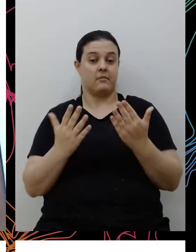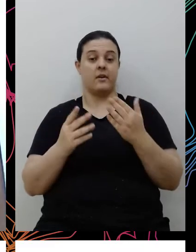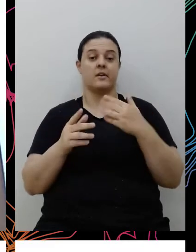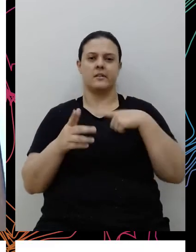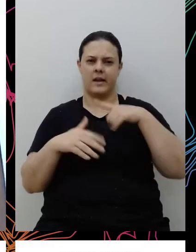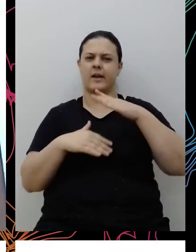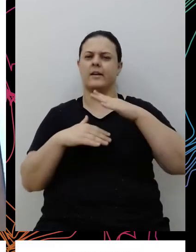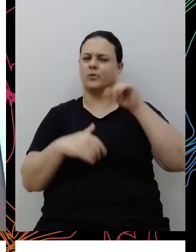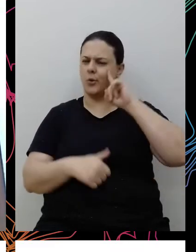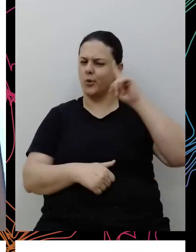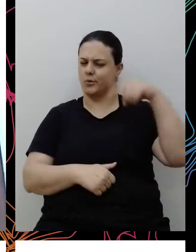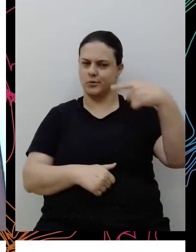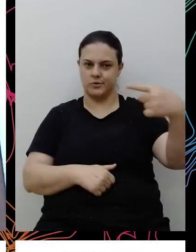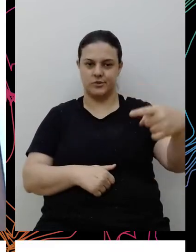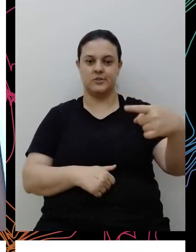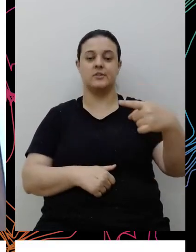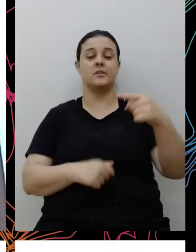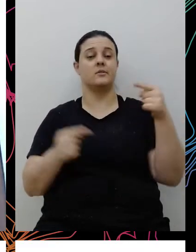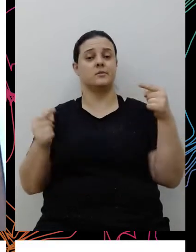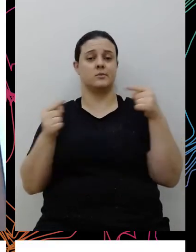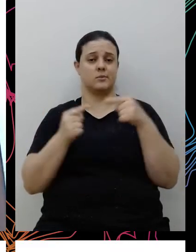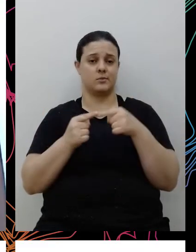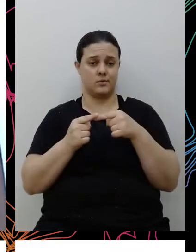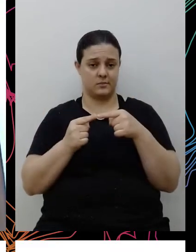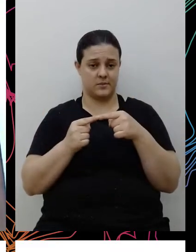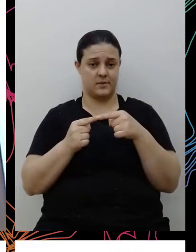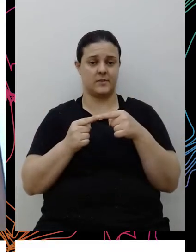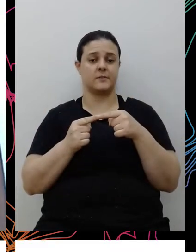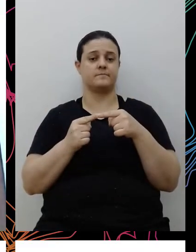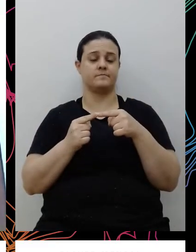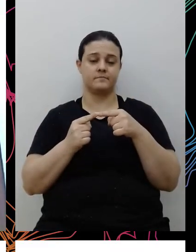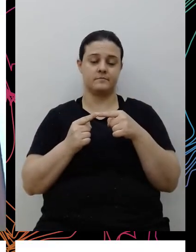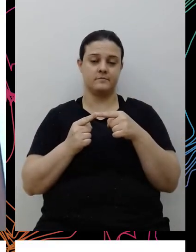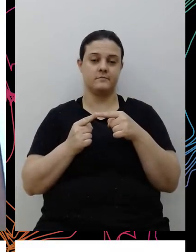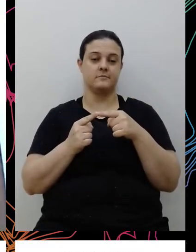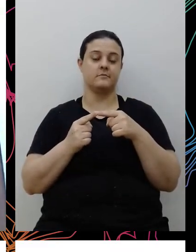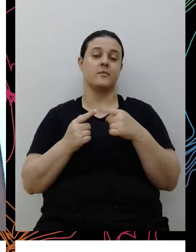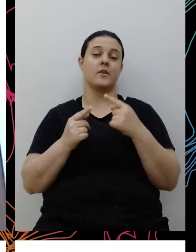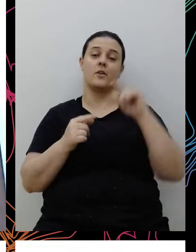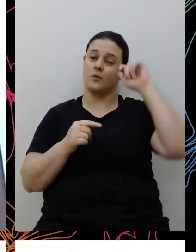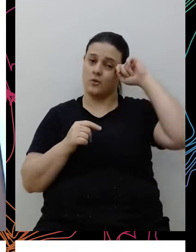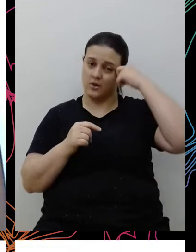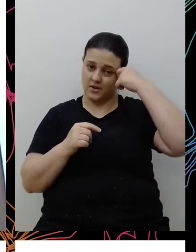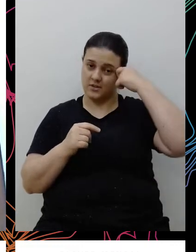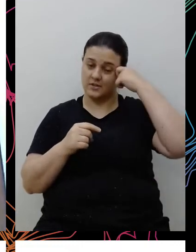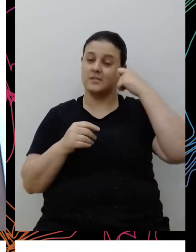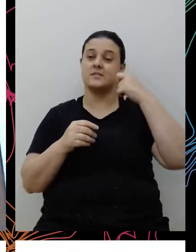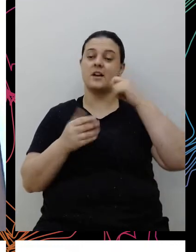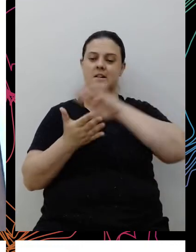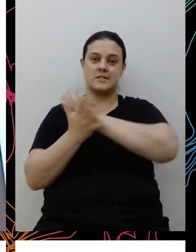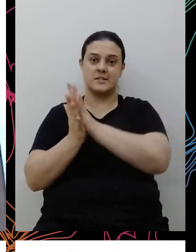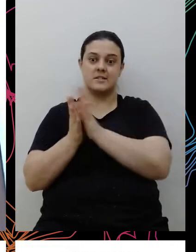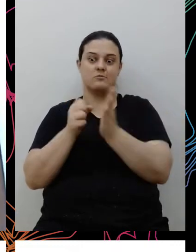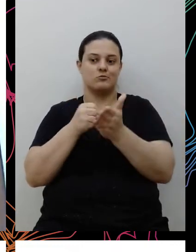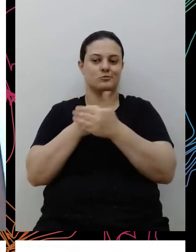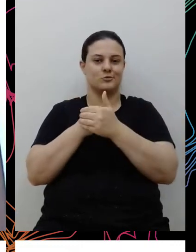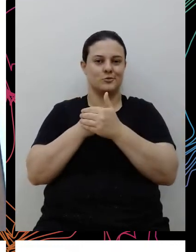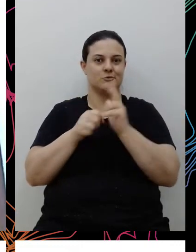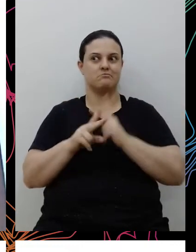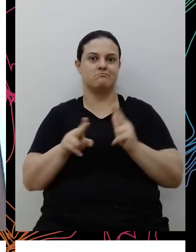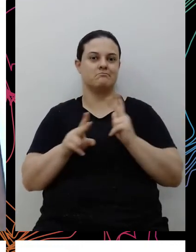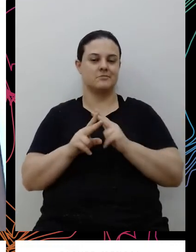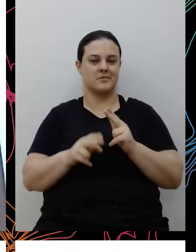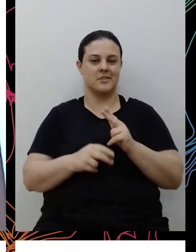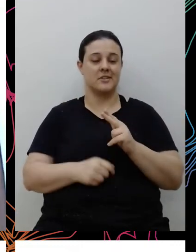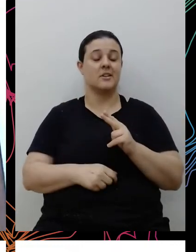cotidiano e que refletem a questão do racismo velado. E como eu falei, ele chega a ser tão